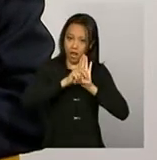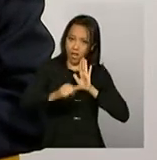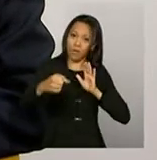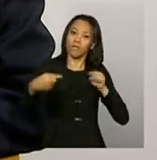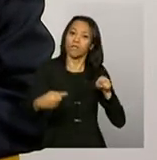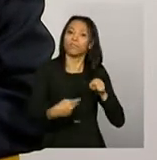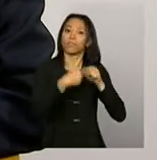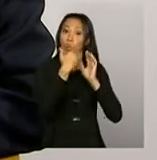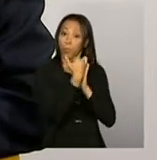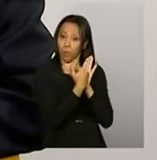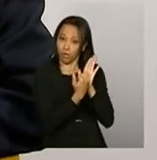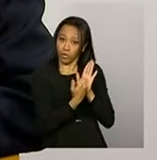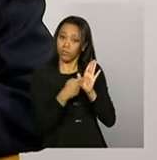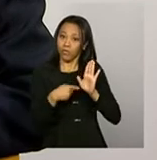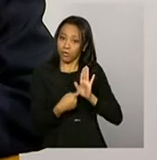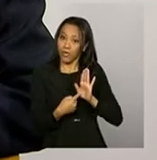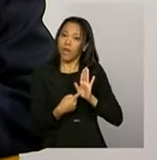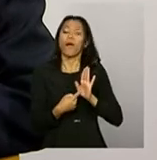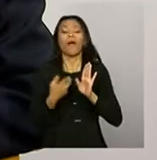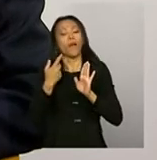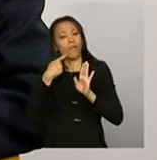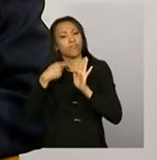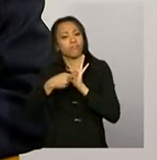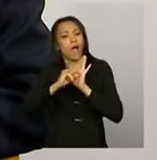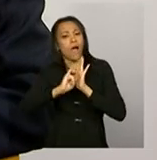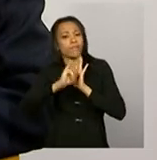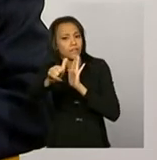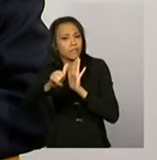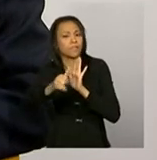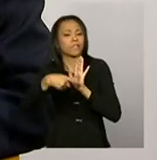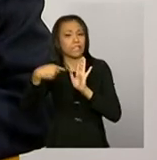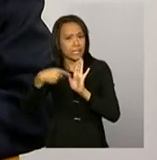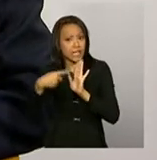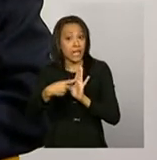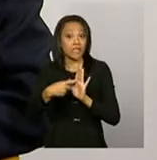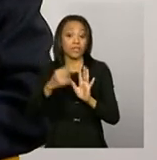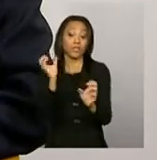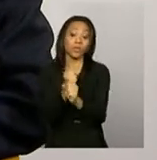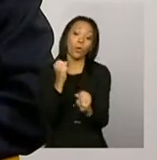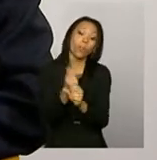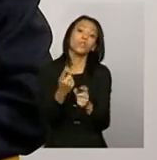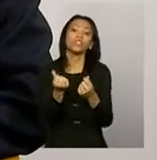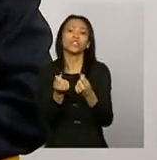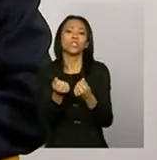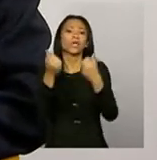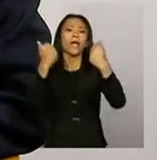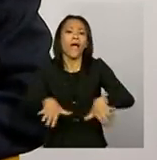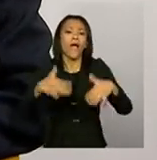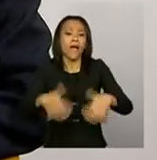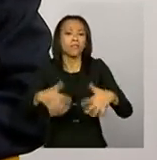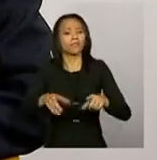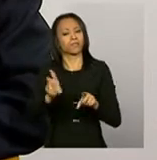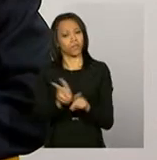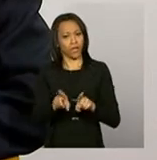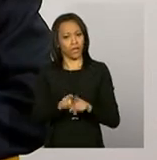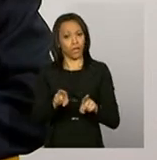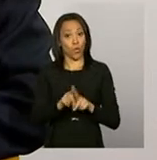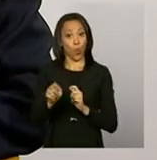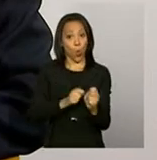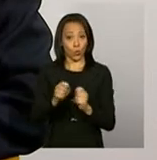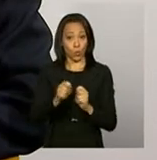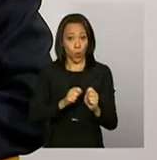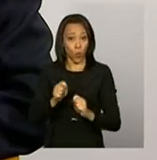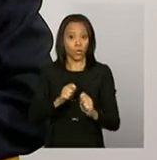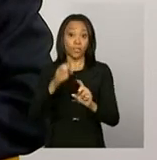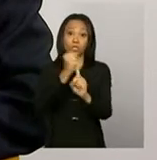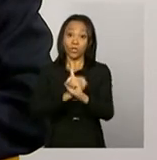prevê que essa prestação de conta seja submetida à instância de controle social lá do município, lá